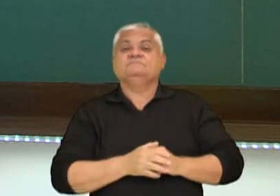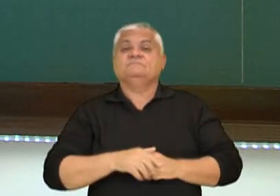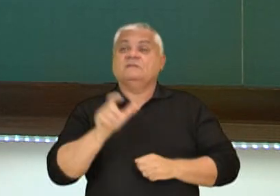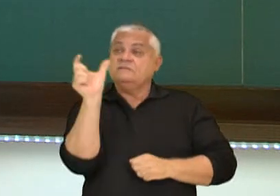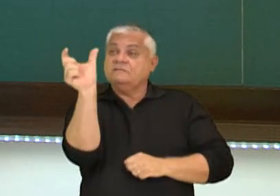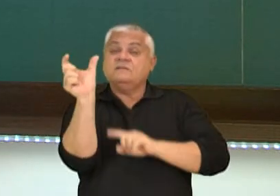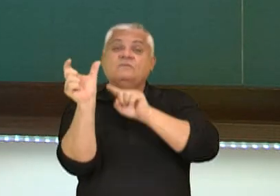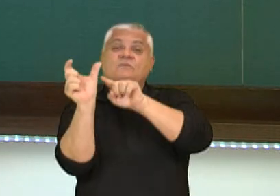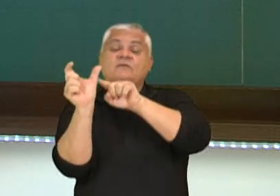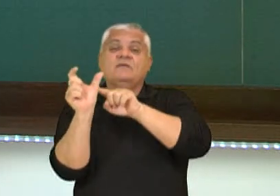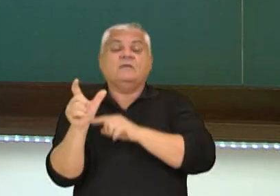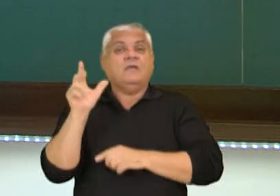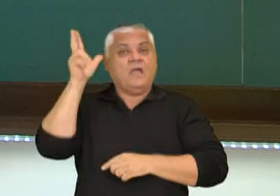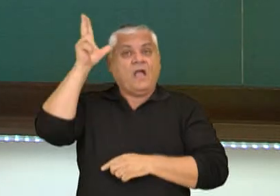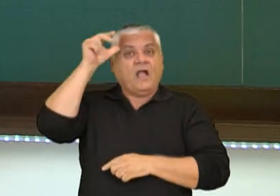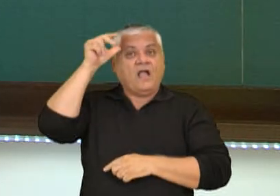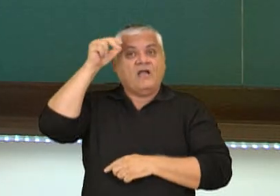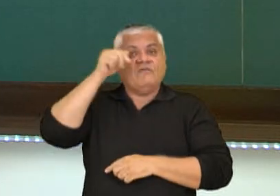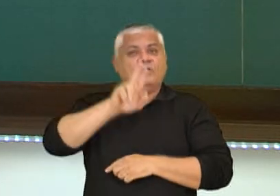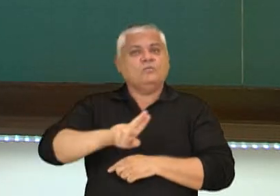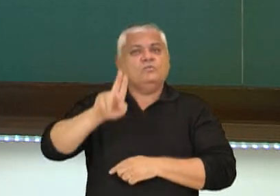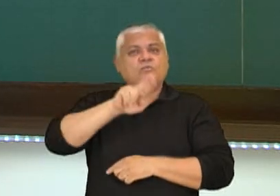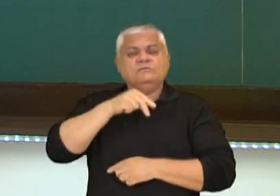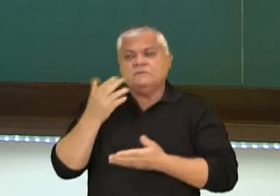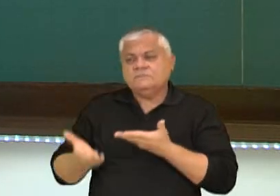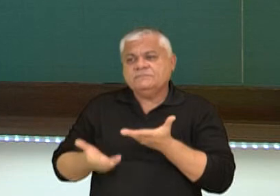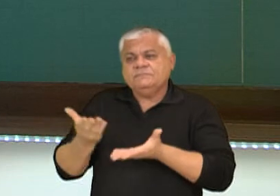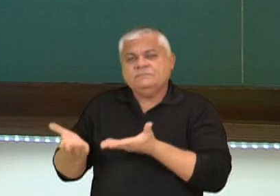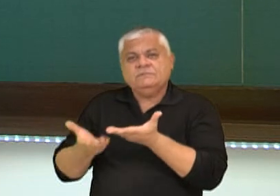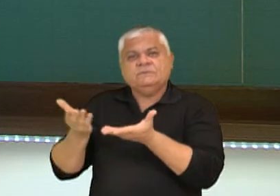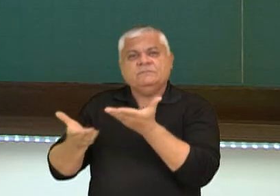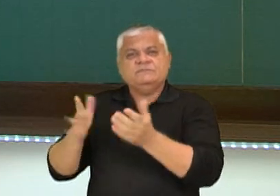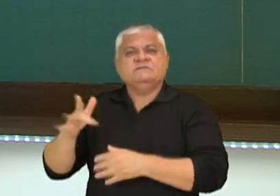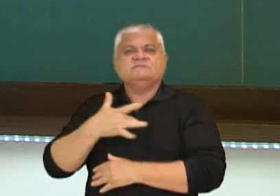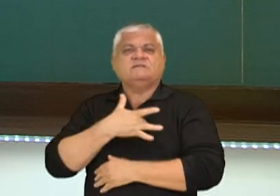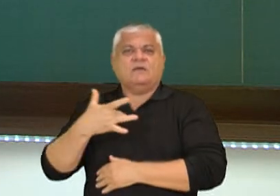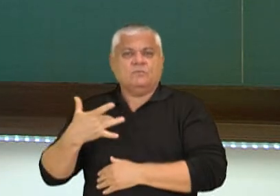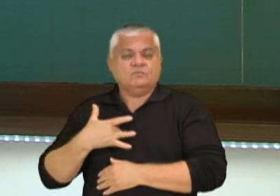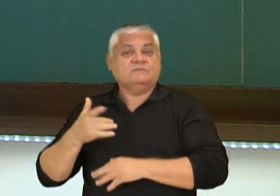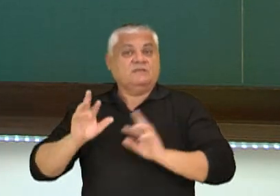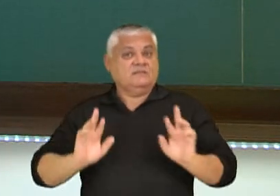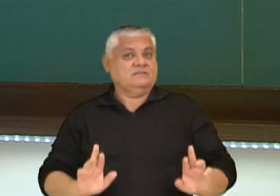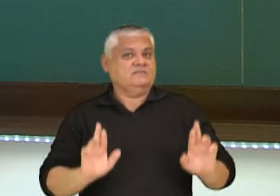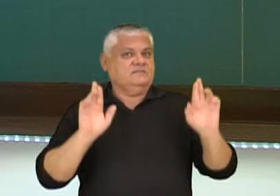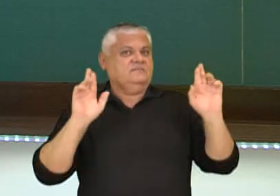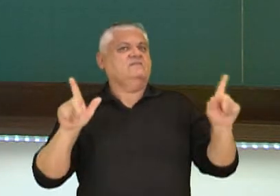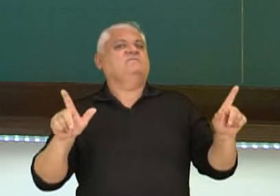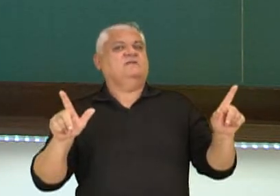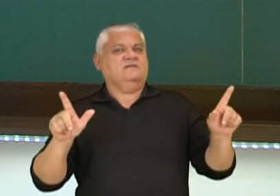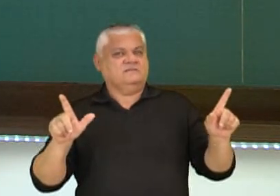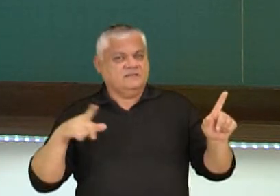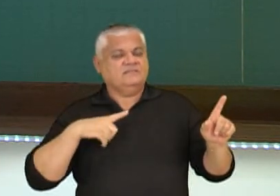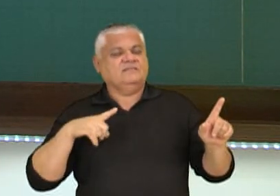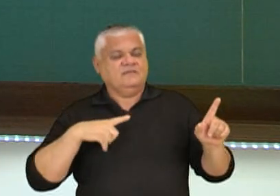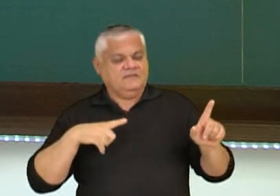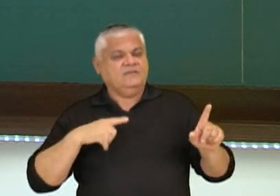No segundo, nós temos um cavalo que é utilizado da ecoterapia. Então, há uma diferença na